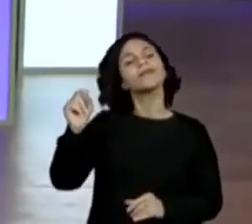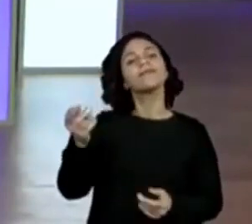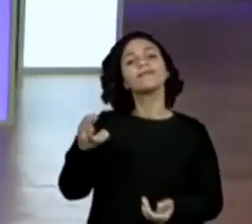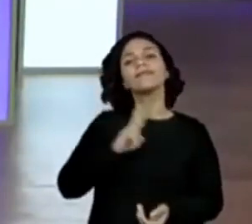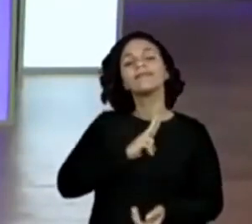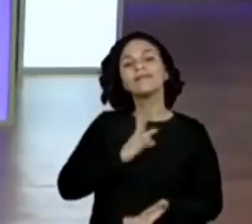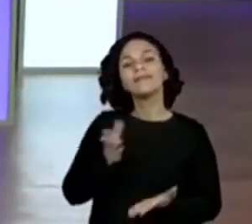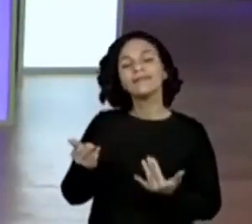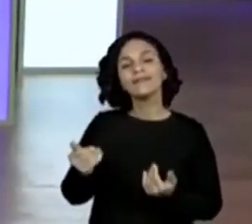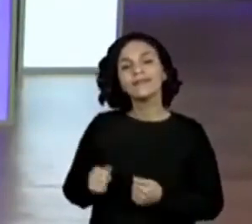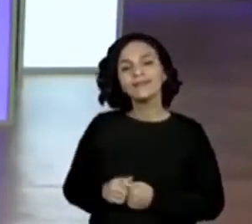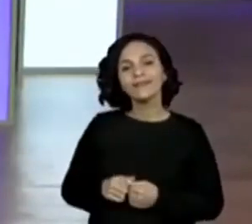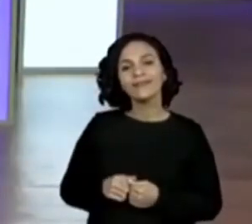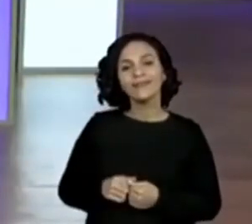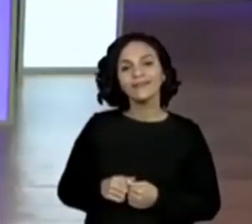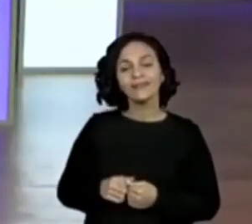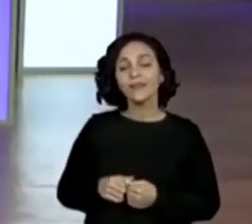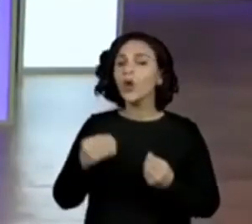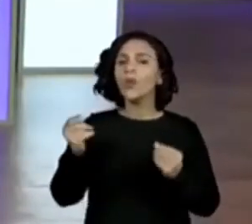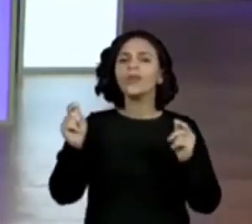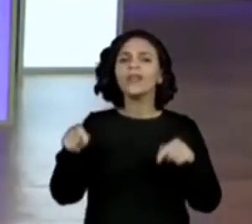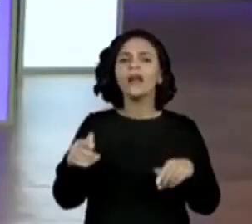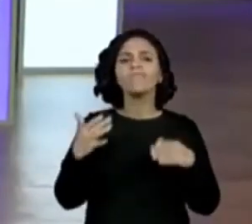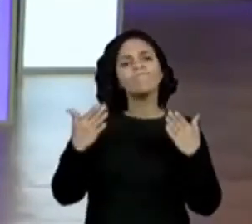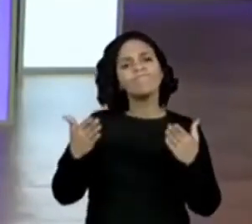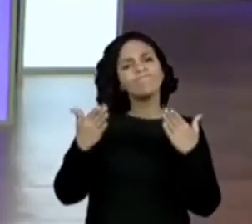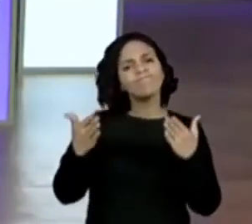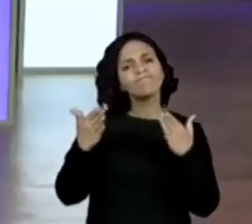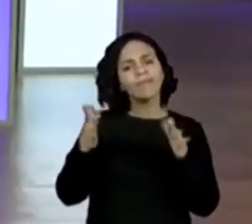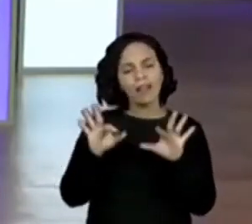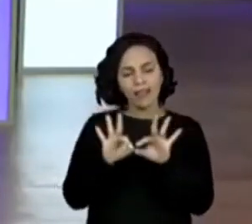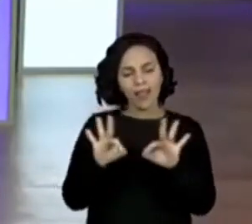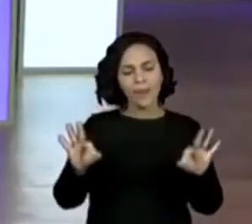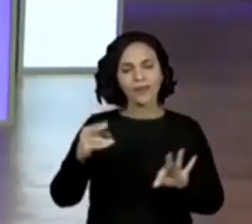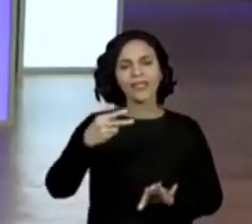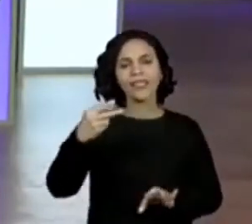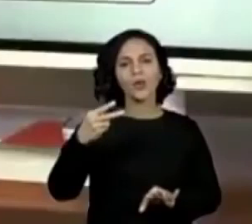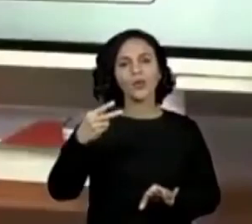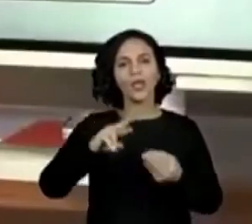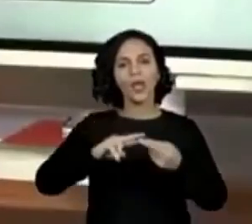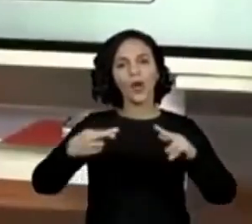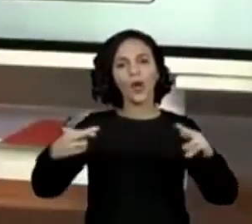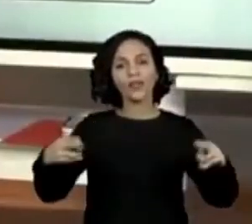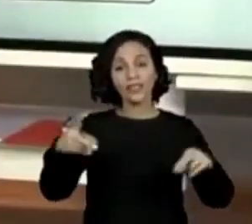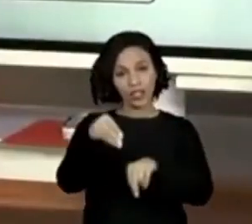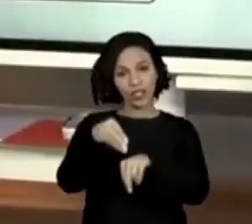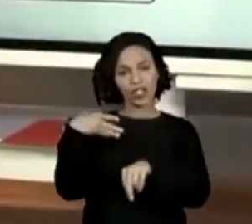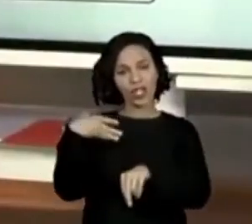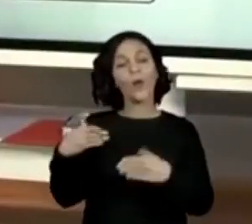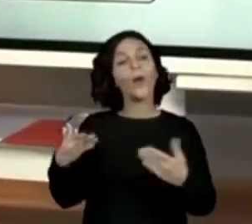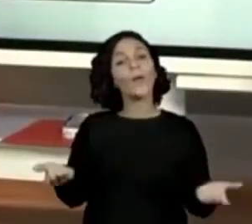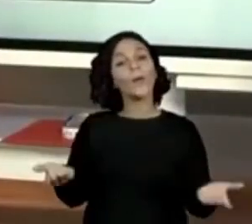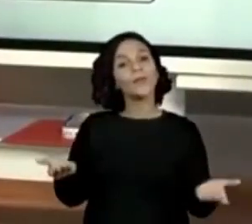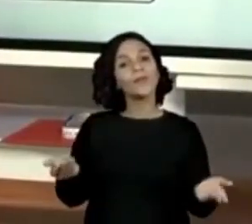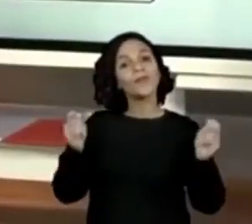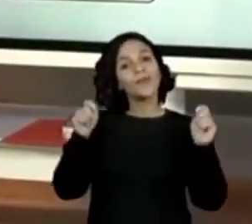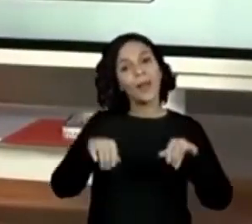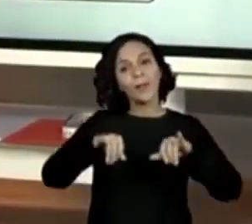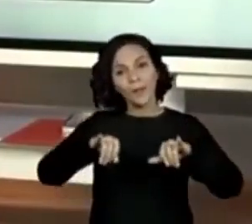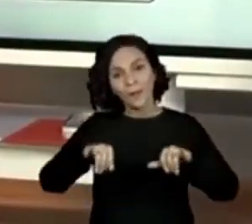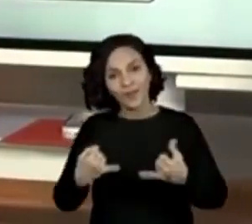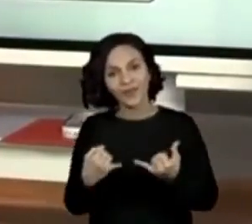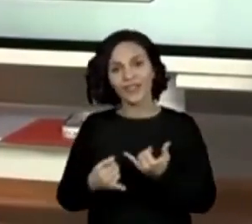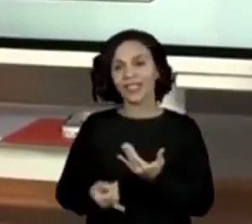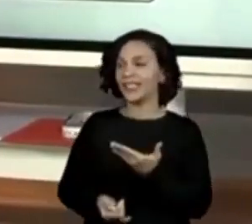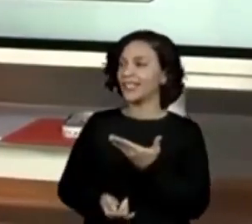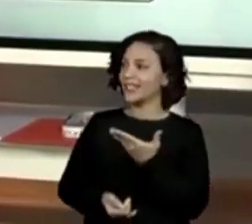Como que a gente pode estimar o tamanho da segunda corda? Que dicas vocês me dão que eu posso utilizar aqui